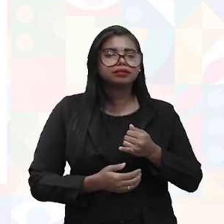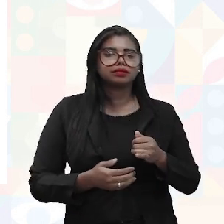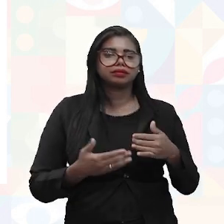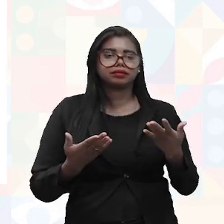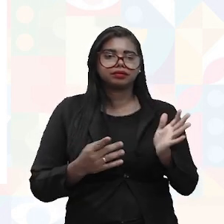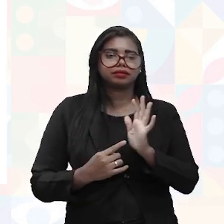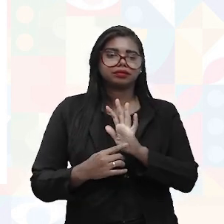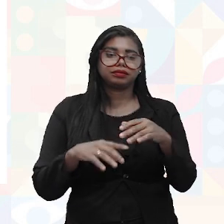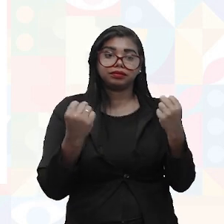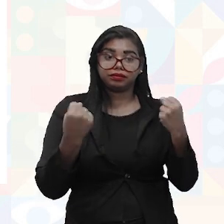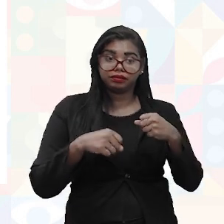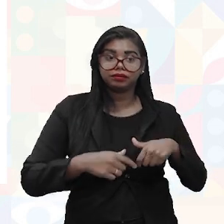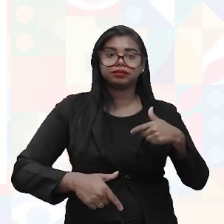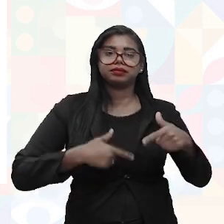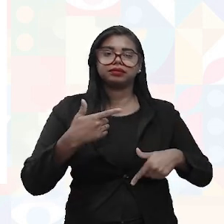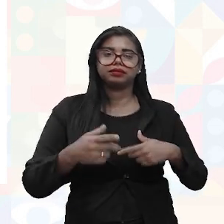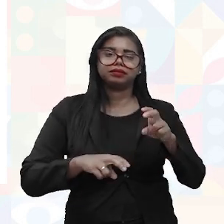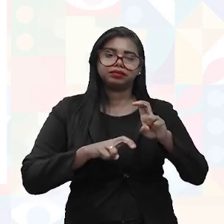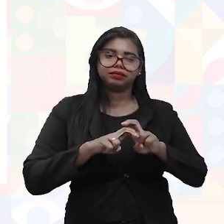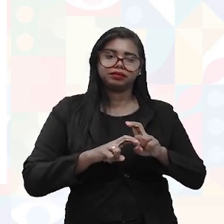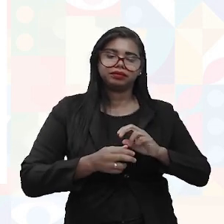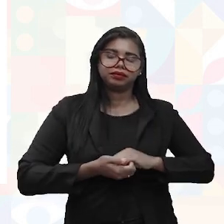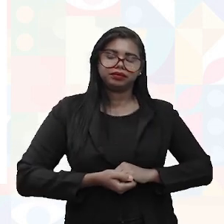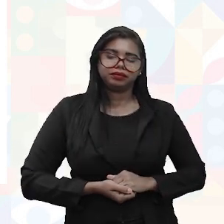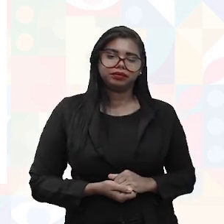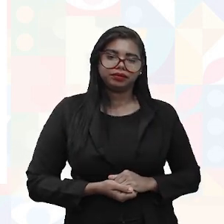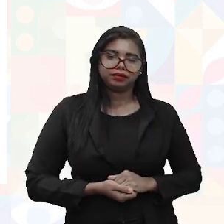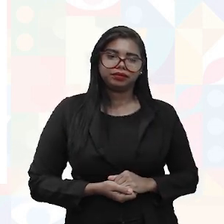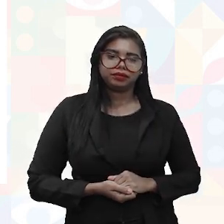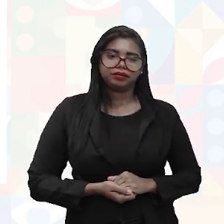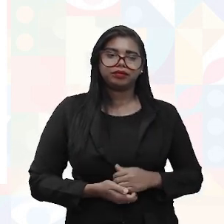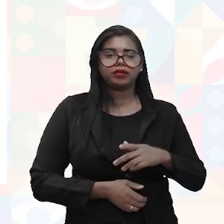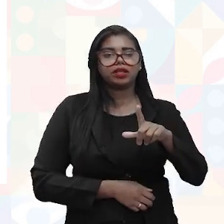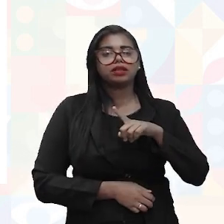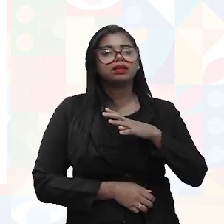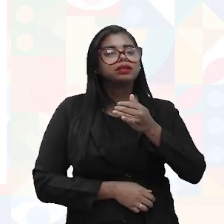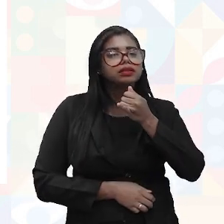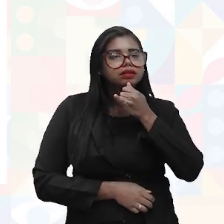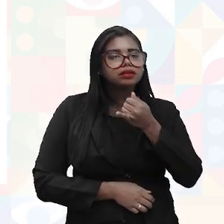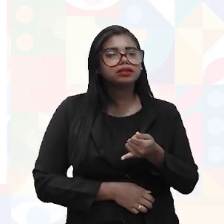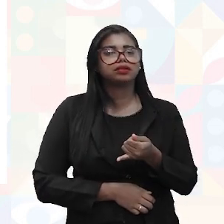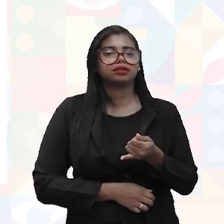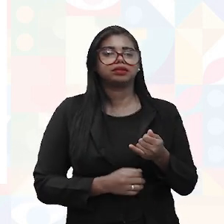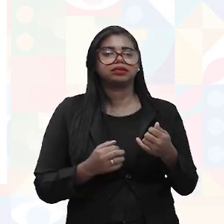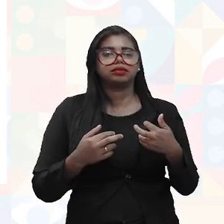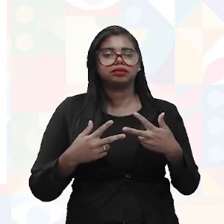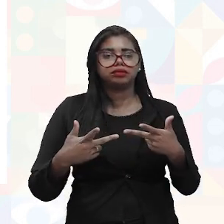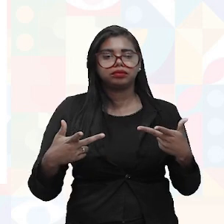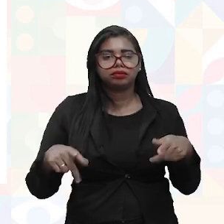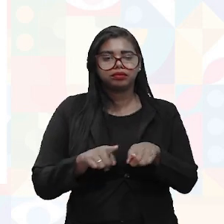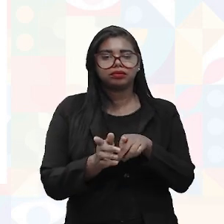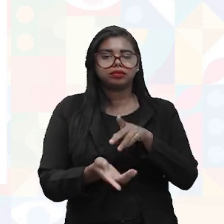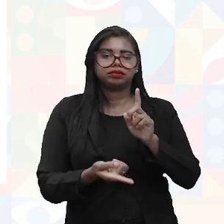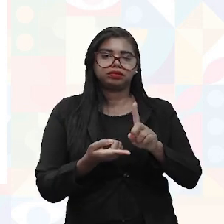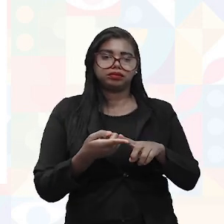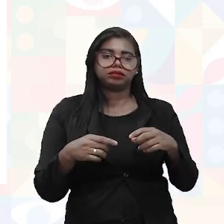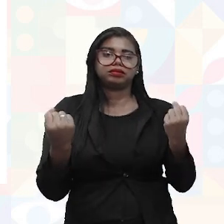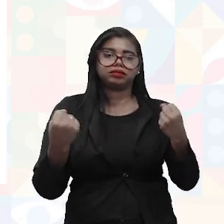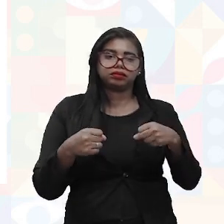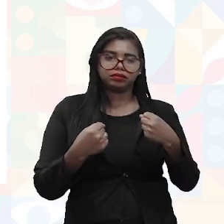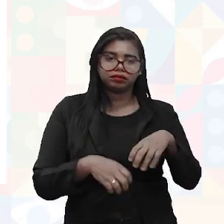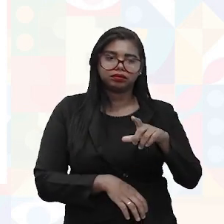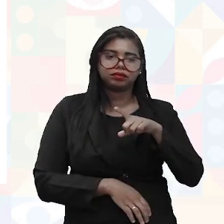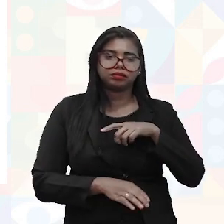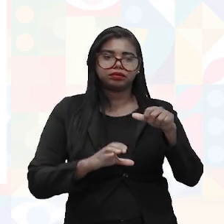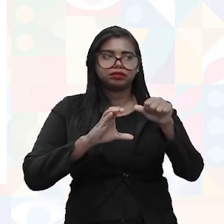posto que precise trabalhar sentado, né? Então, se tiver ali uma máquina, alguma coisa, então eu preciso ter